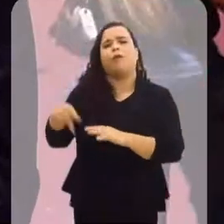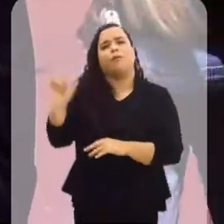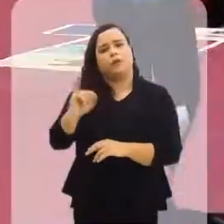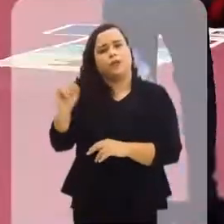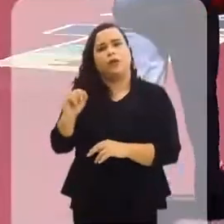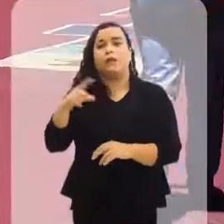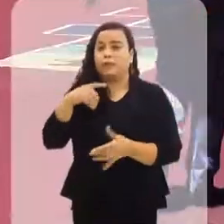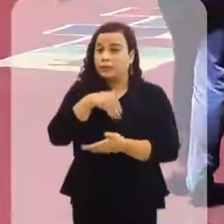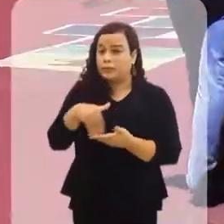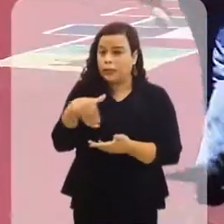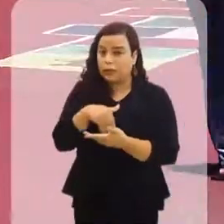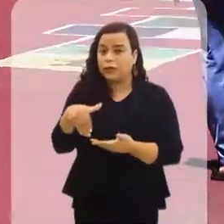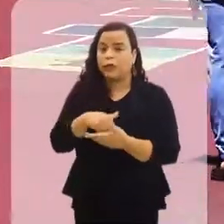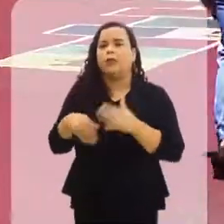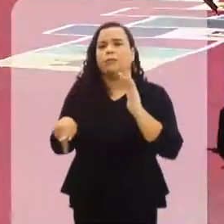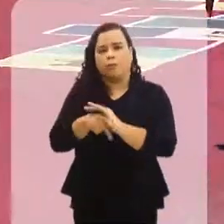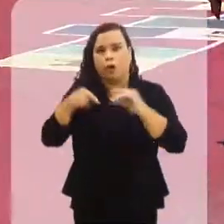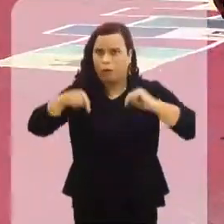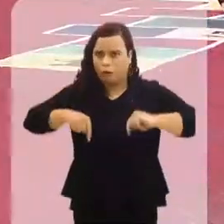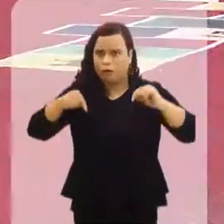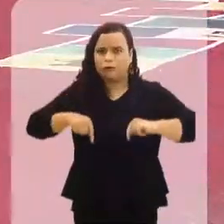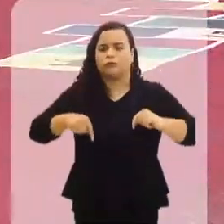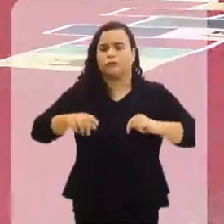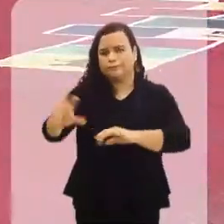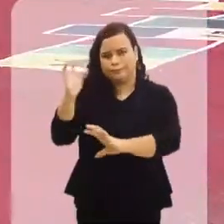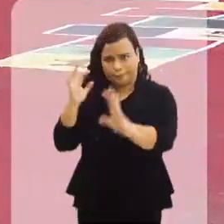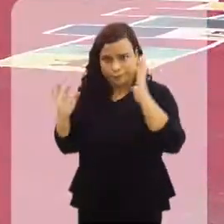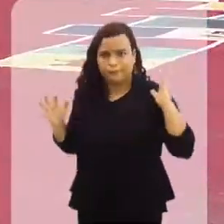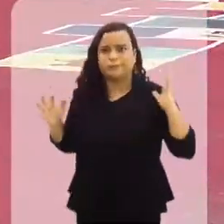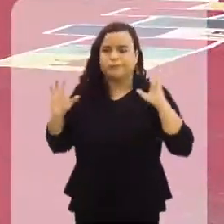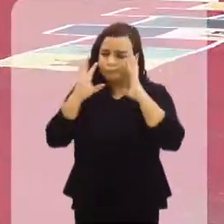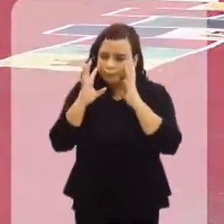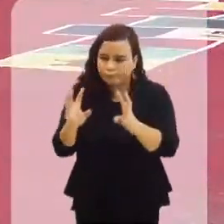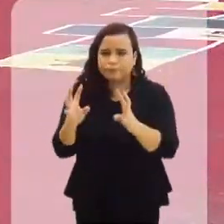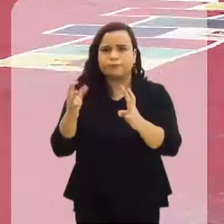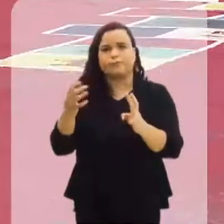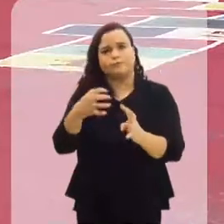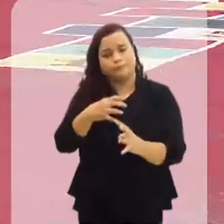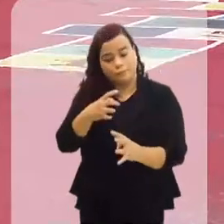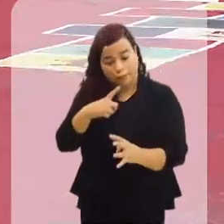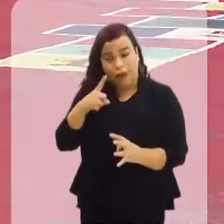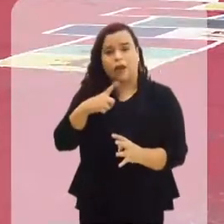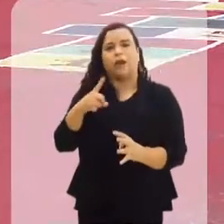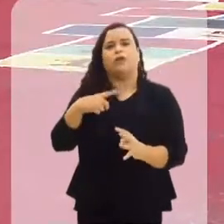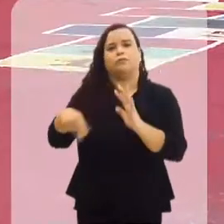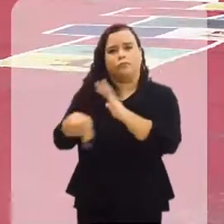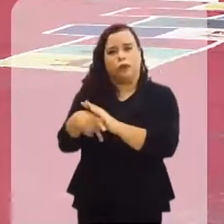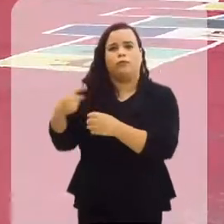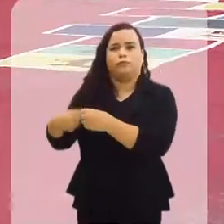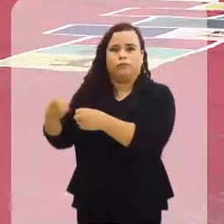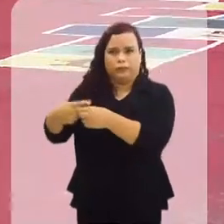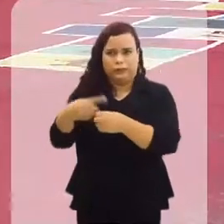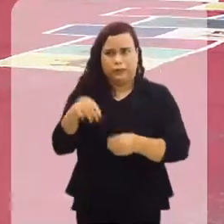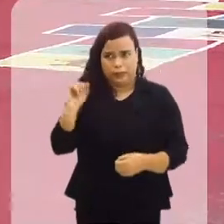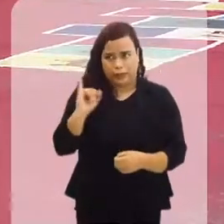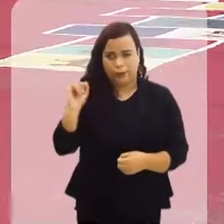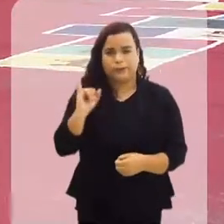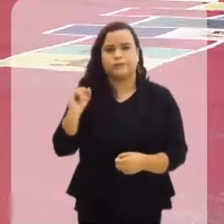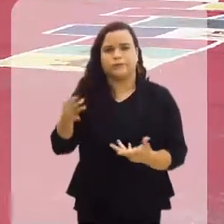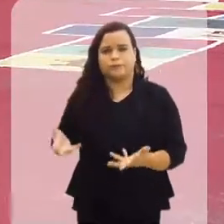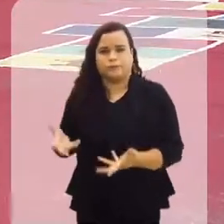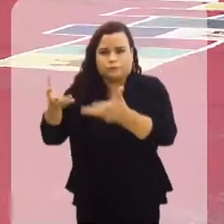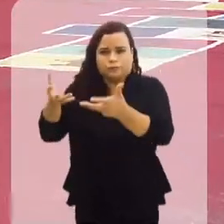município. Nós temos hoje uma Secretaria de Meio Ambiente, né, uma política de meio ambiente no